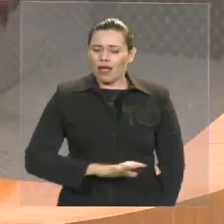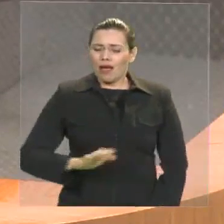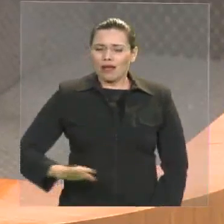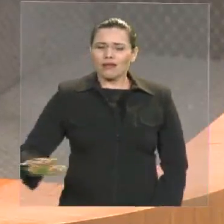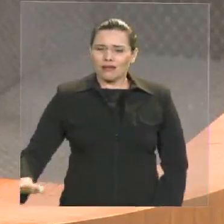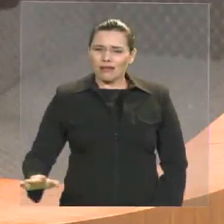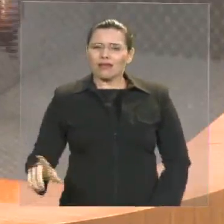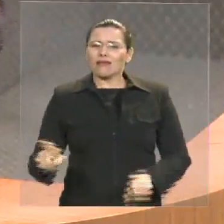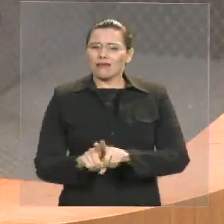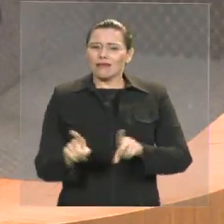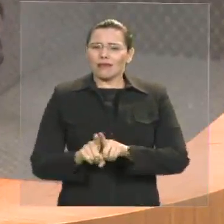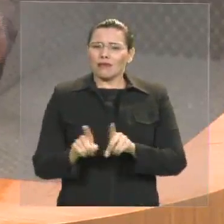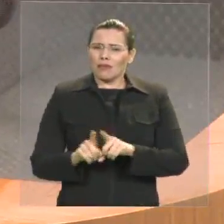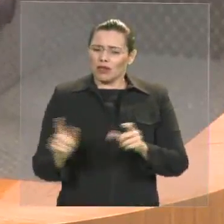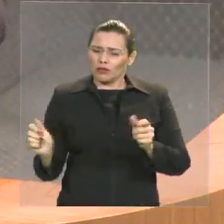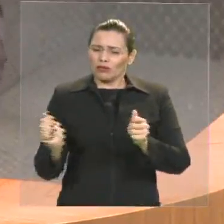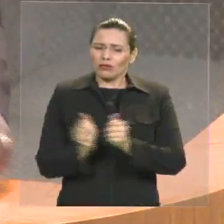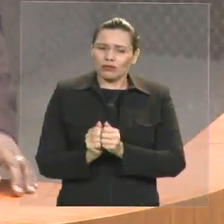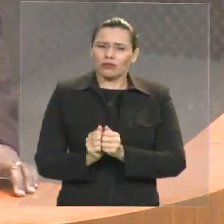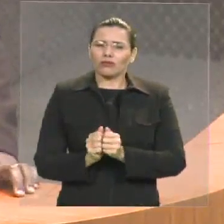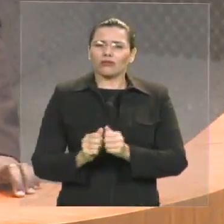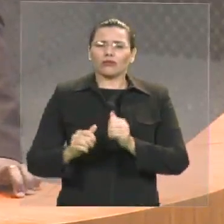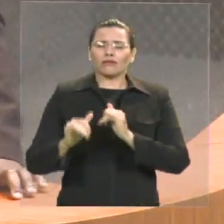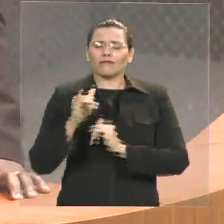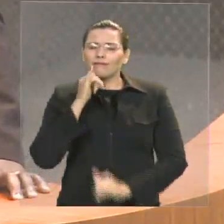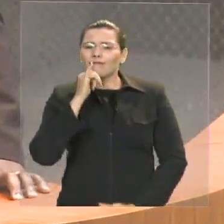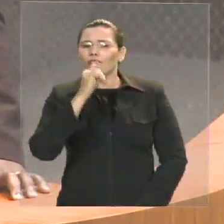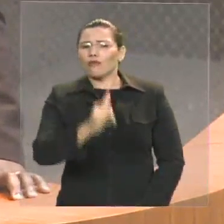disseram, prefeito Elisiane, muito obrigado.